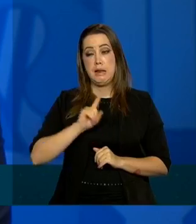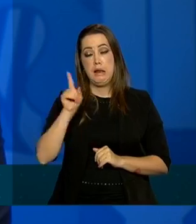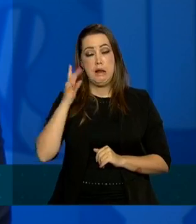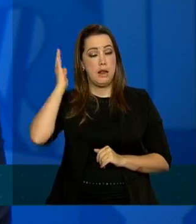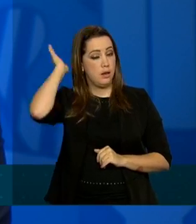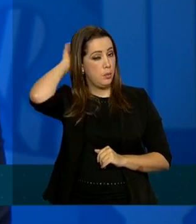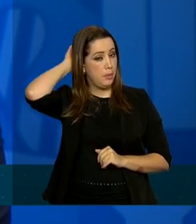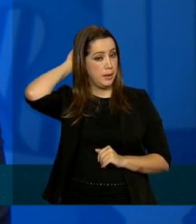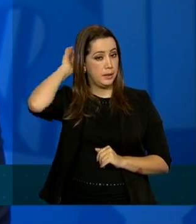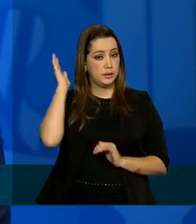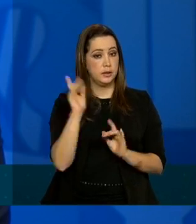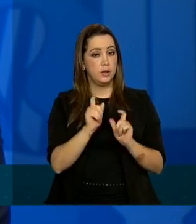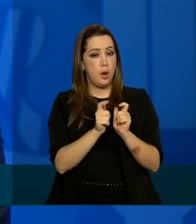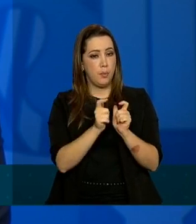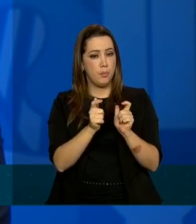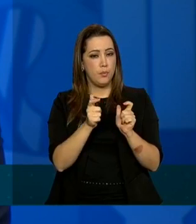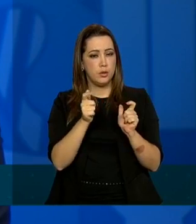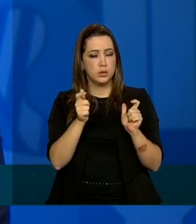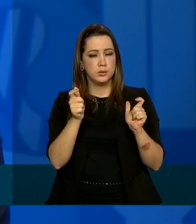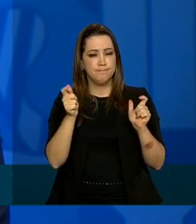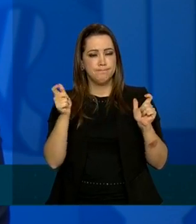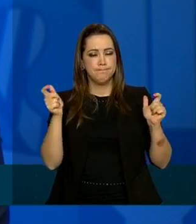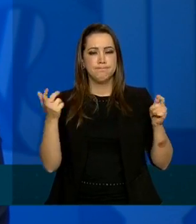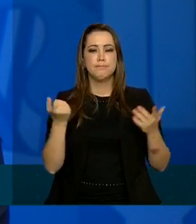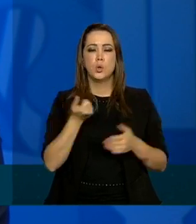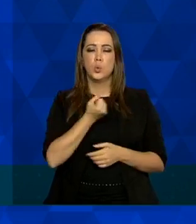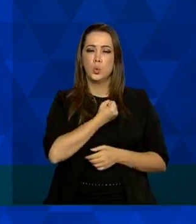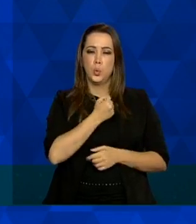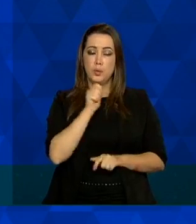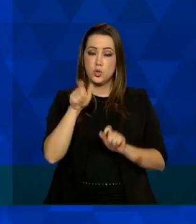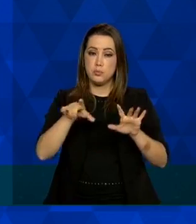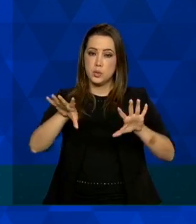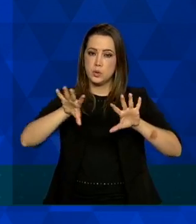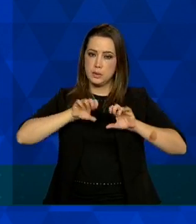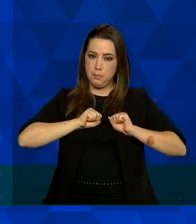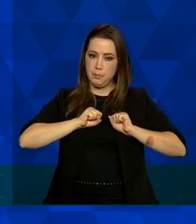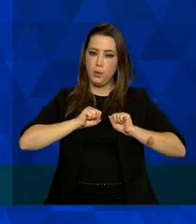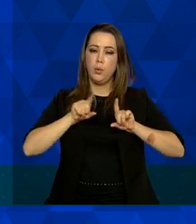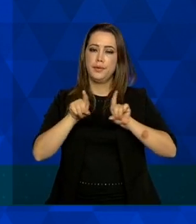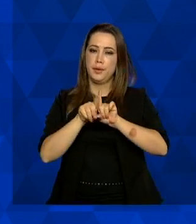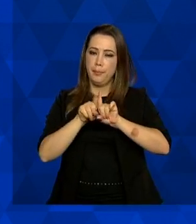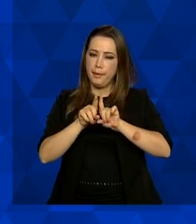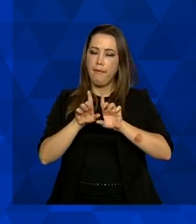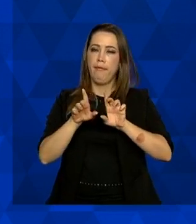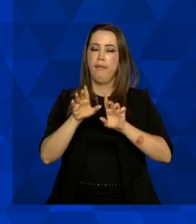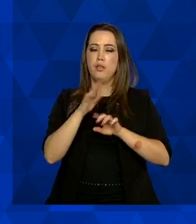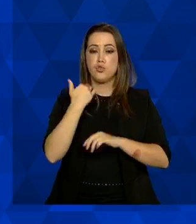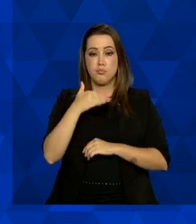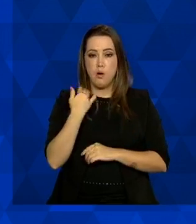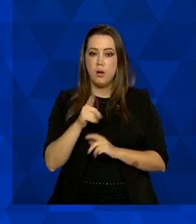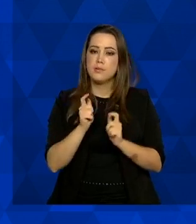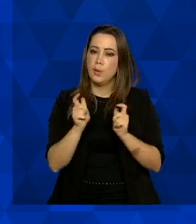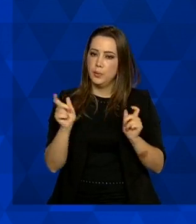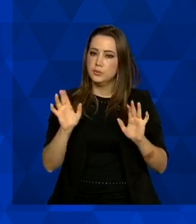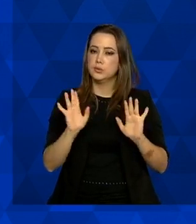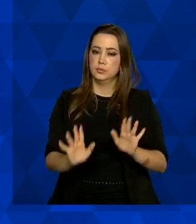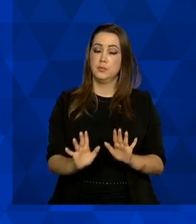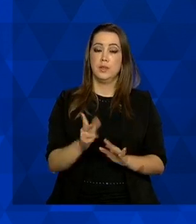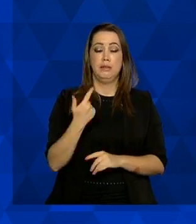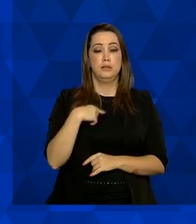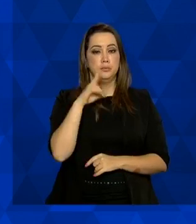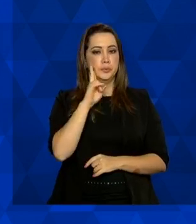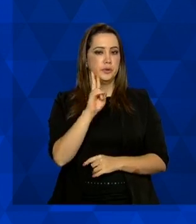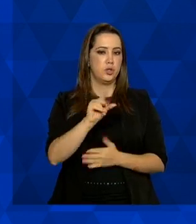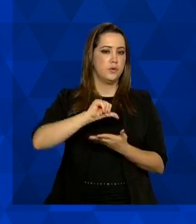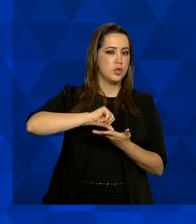é aumento nas últimas semanas no número de casos e também de óbitos, mas a região metropolitana de Belém a gente começa